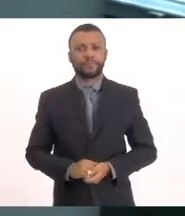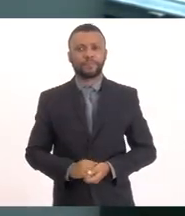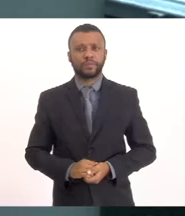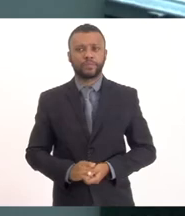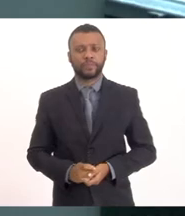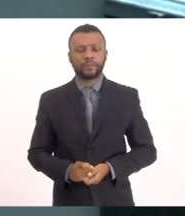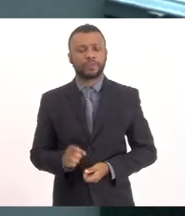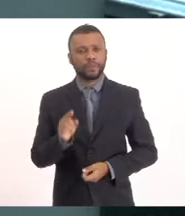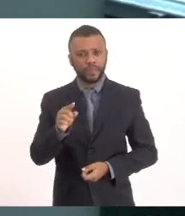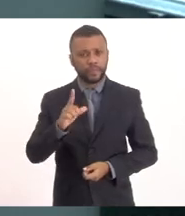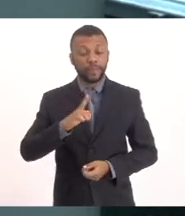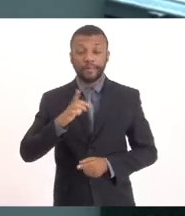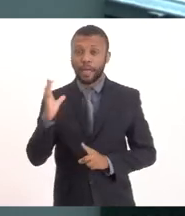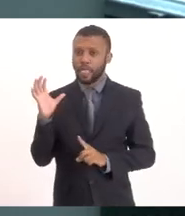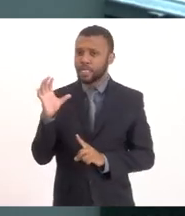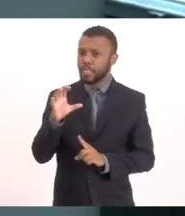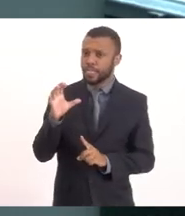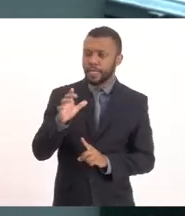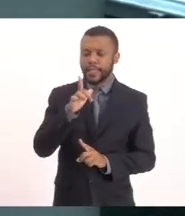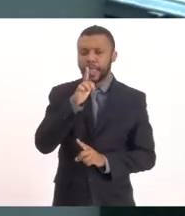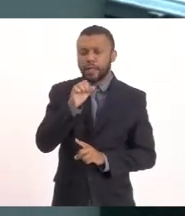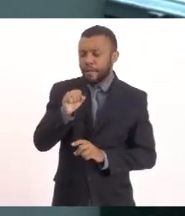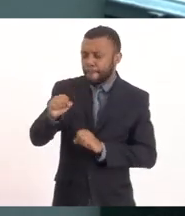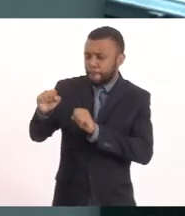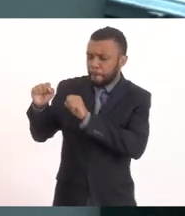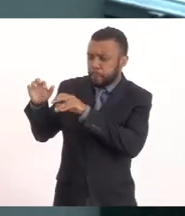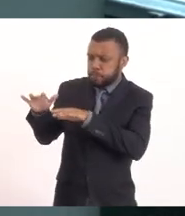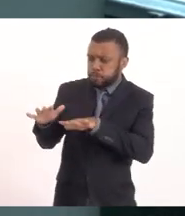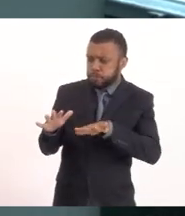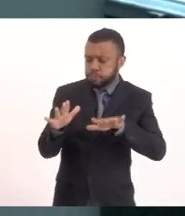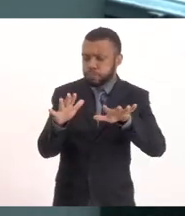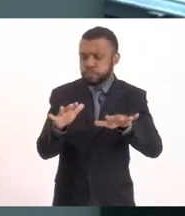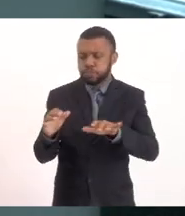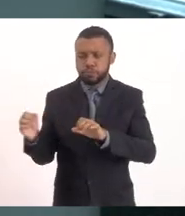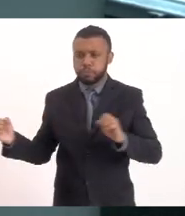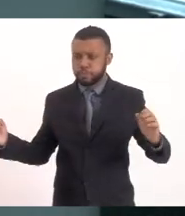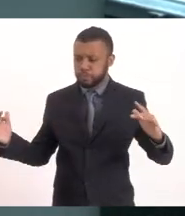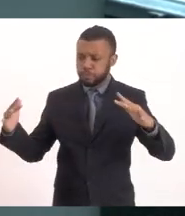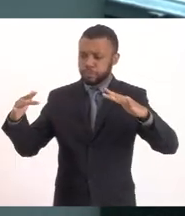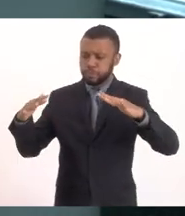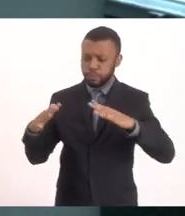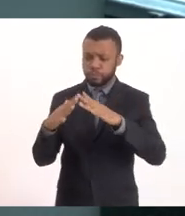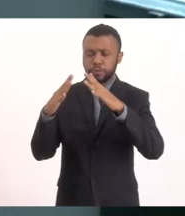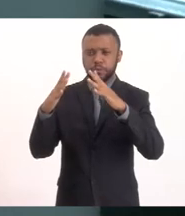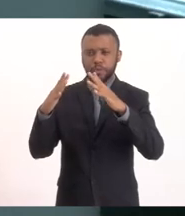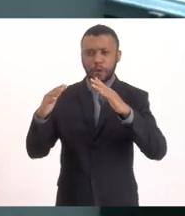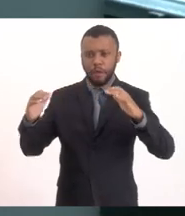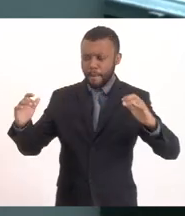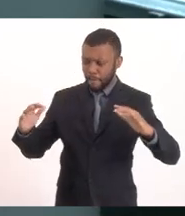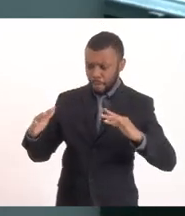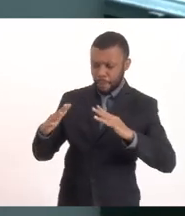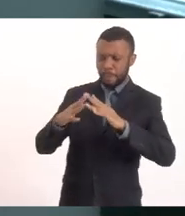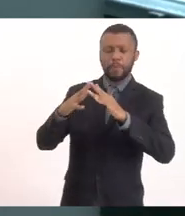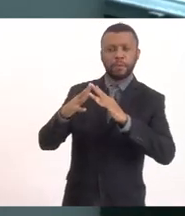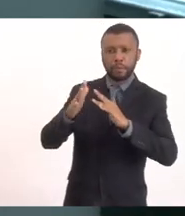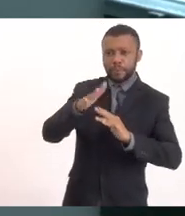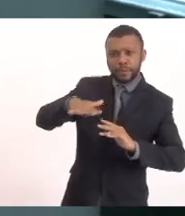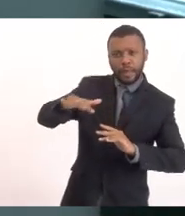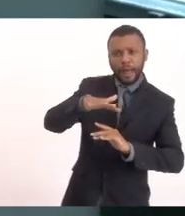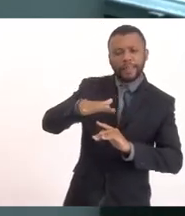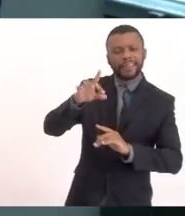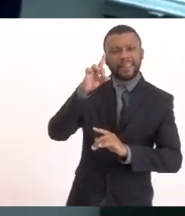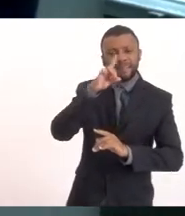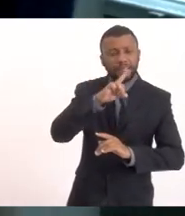influência das ondas Teve choque de ondas aqui No mole que está inacabado E teve